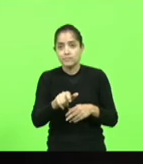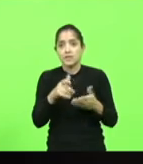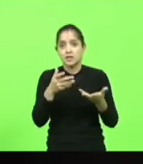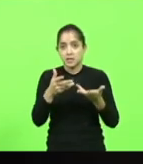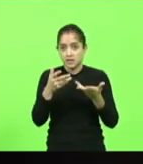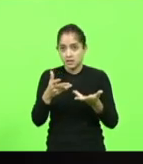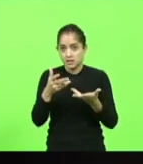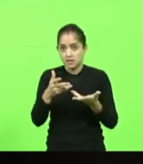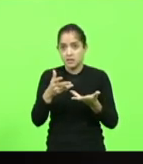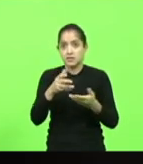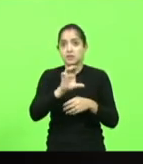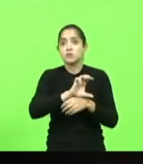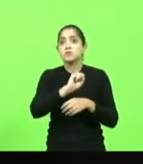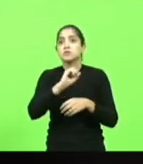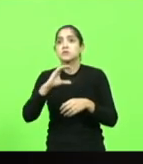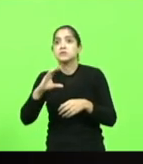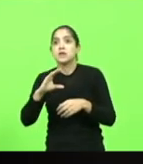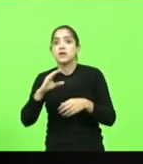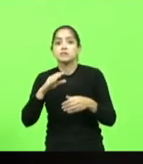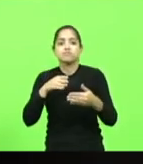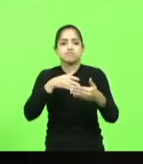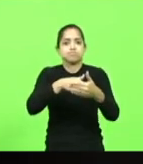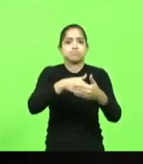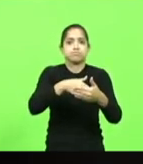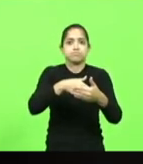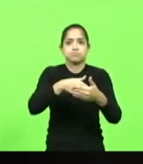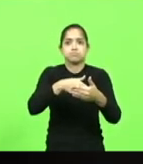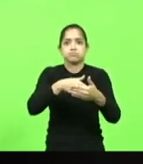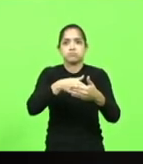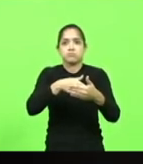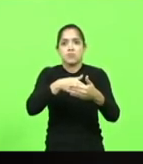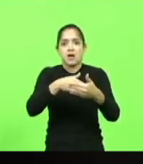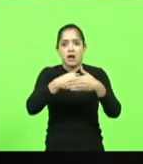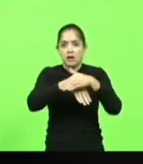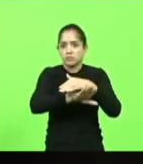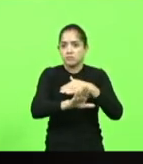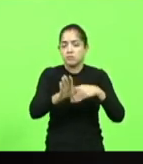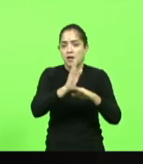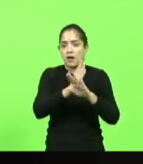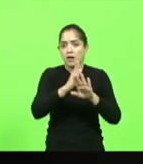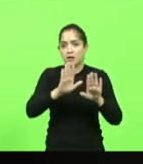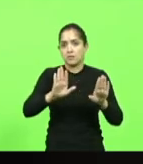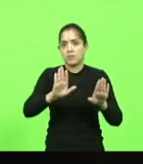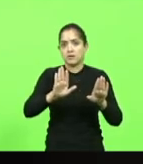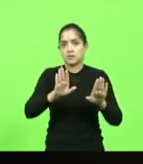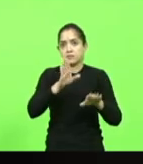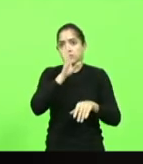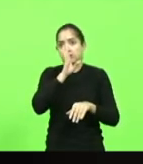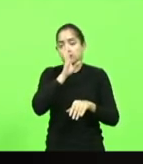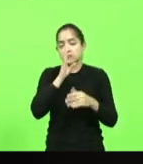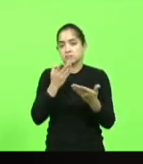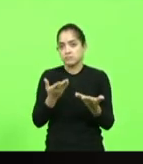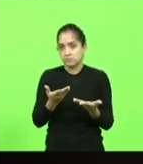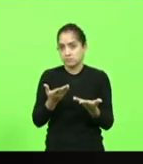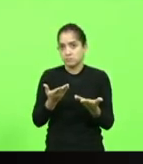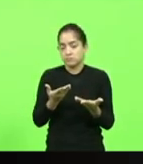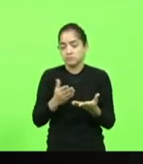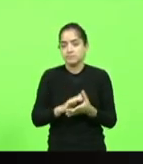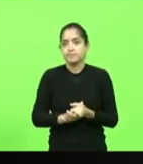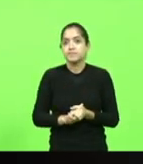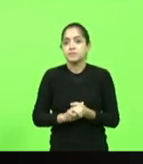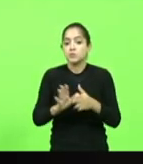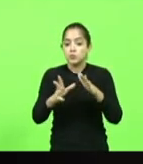Catarina enterrasse de uma vez por todas a história do roubo dos 33 milhões de reais que, diga-se aqui de passagem,